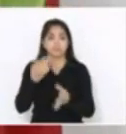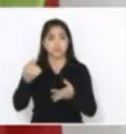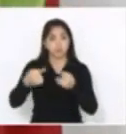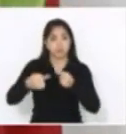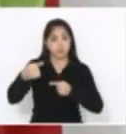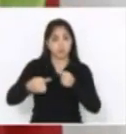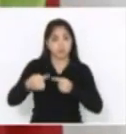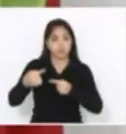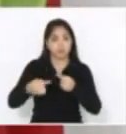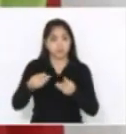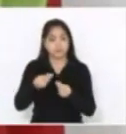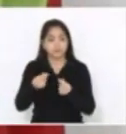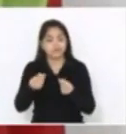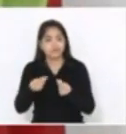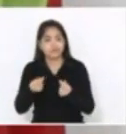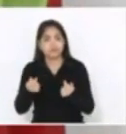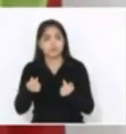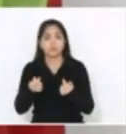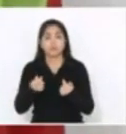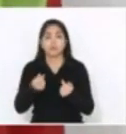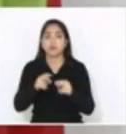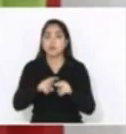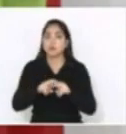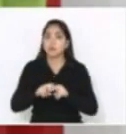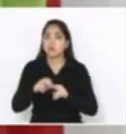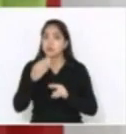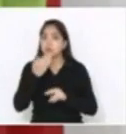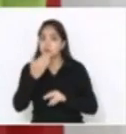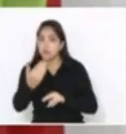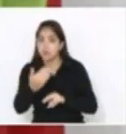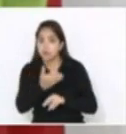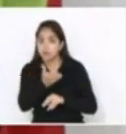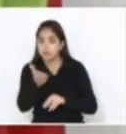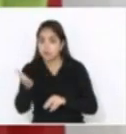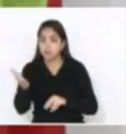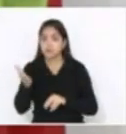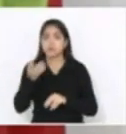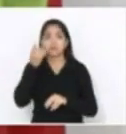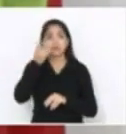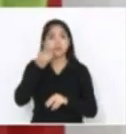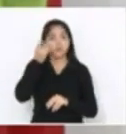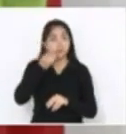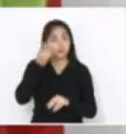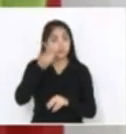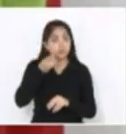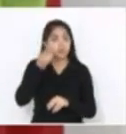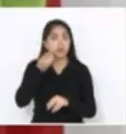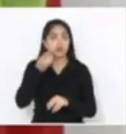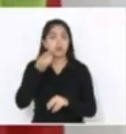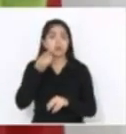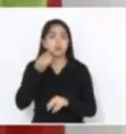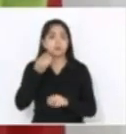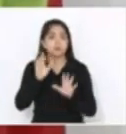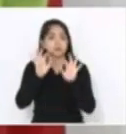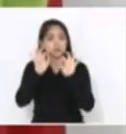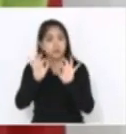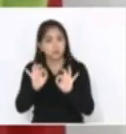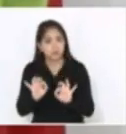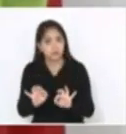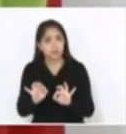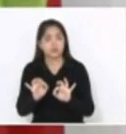raso. por isso, eu apelo às pessoas, aos deputados, que com certeza estão sendo